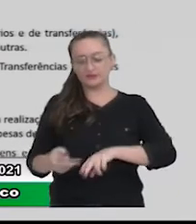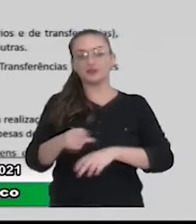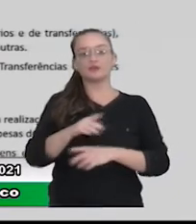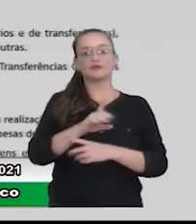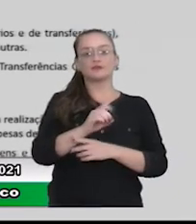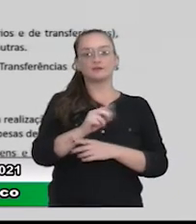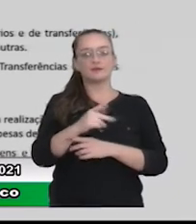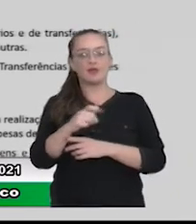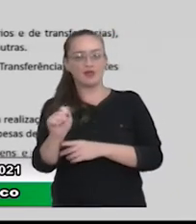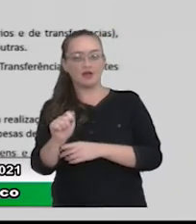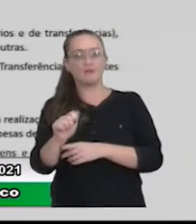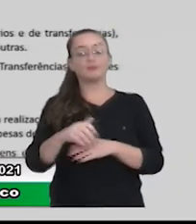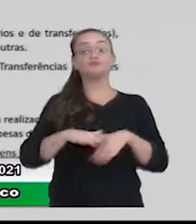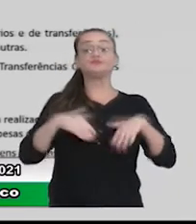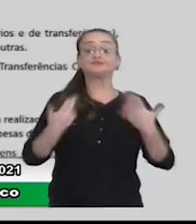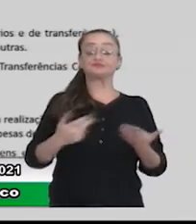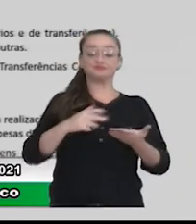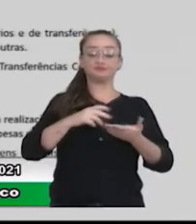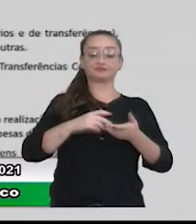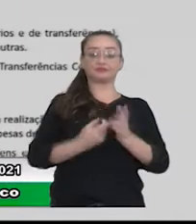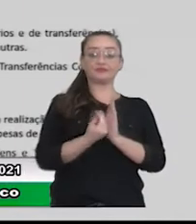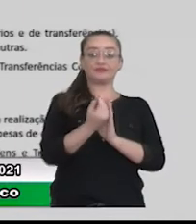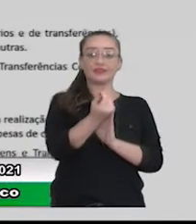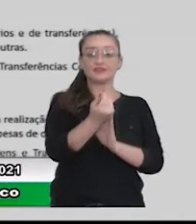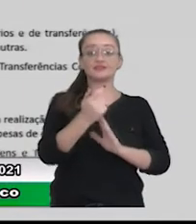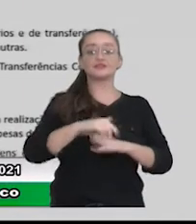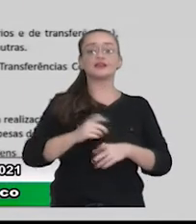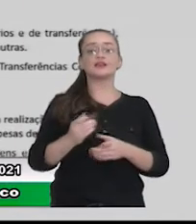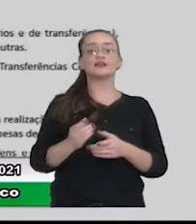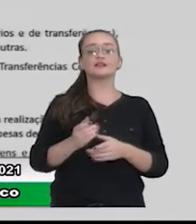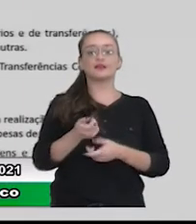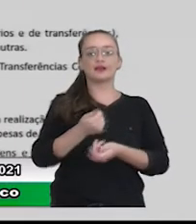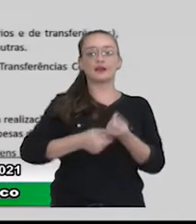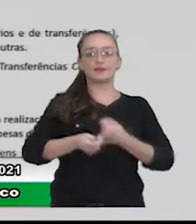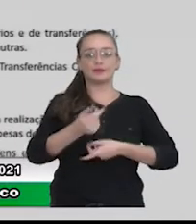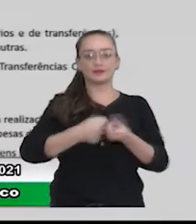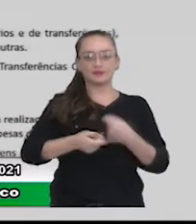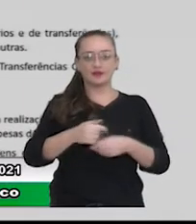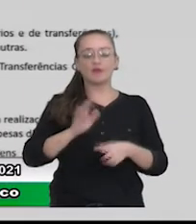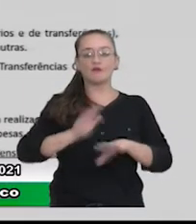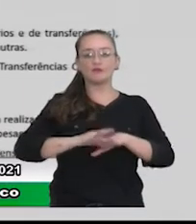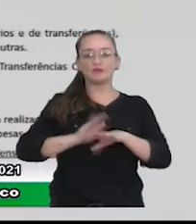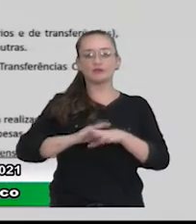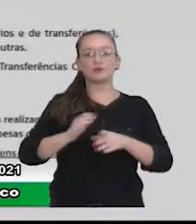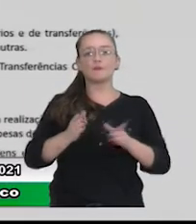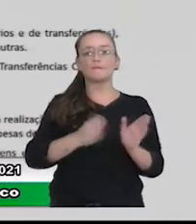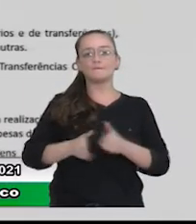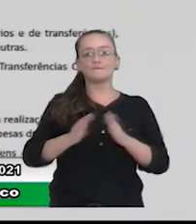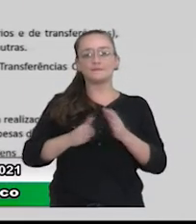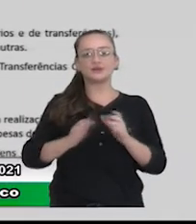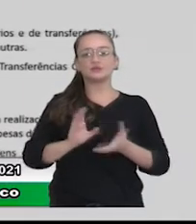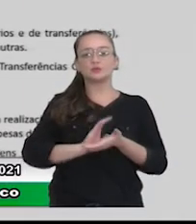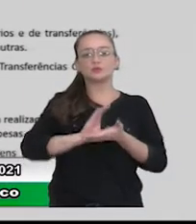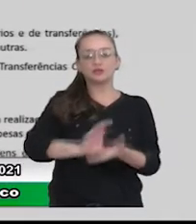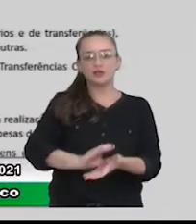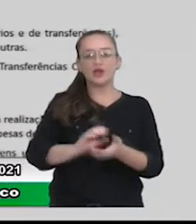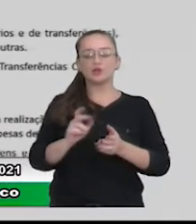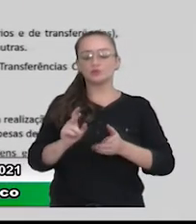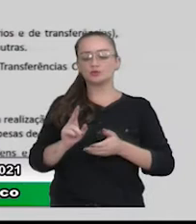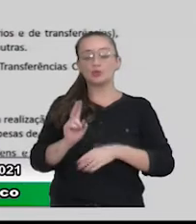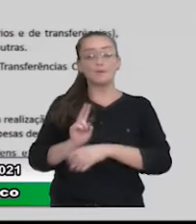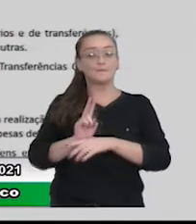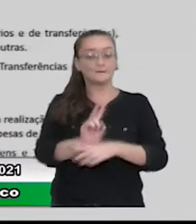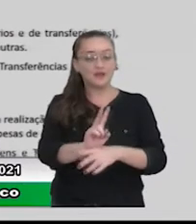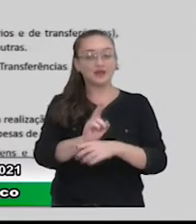FPM. E a receita de capital, é aquela proveniente de bens e direitos, da realização de operações de crédito, de empréstimos, de